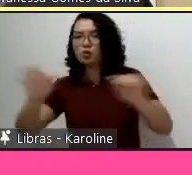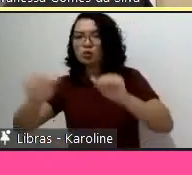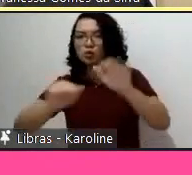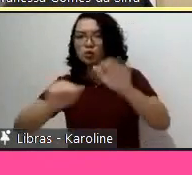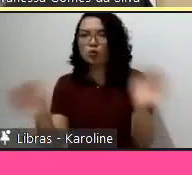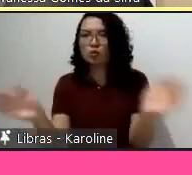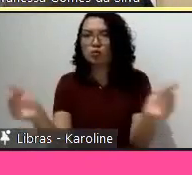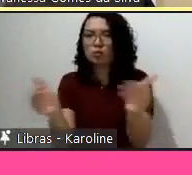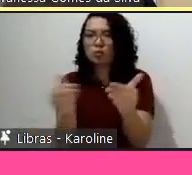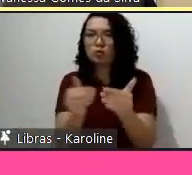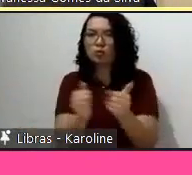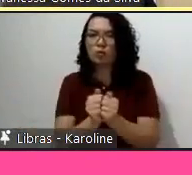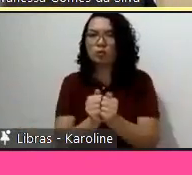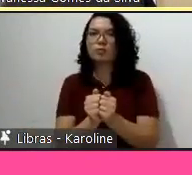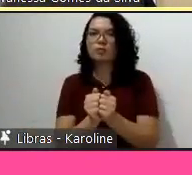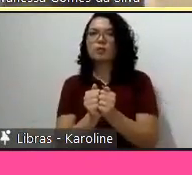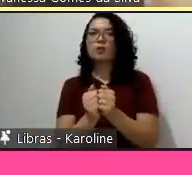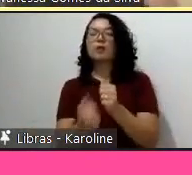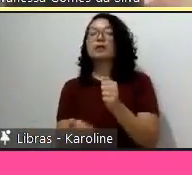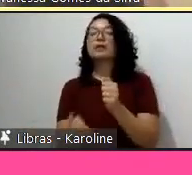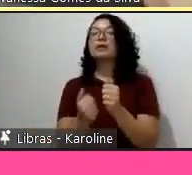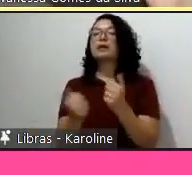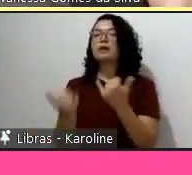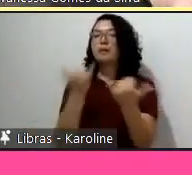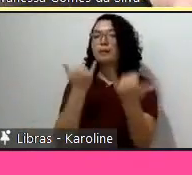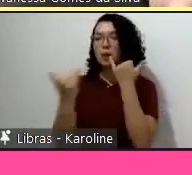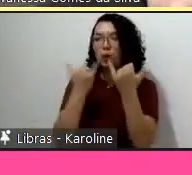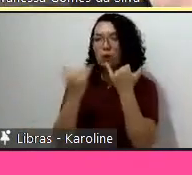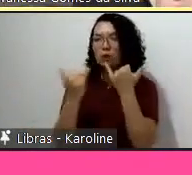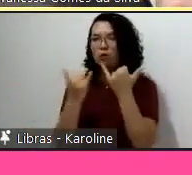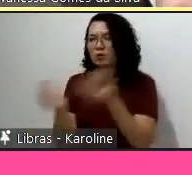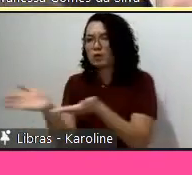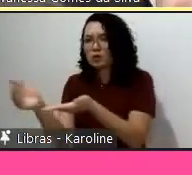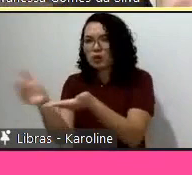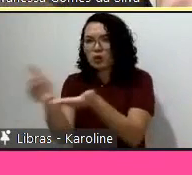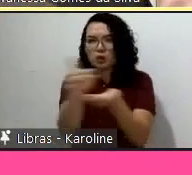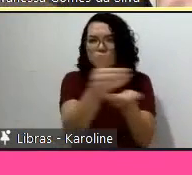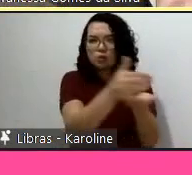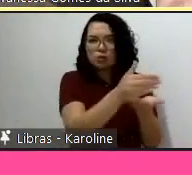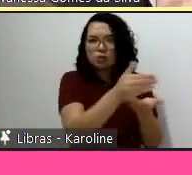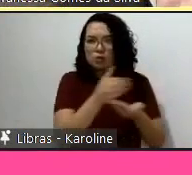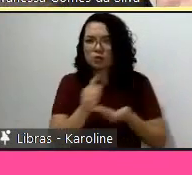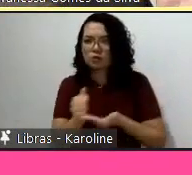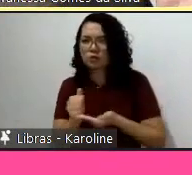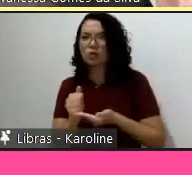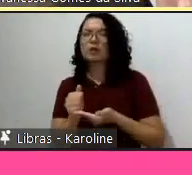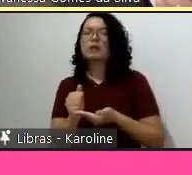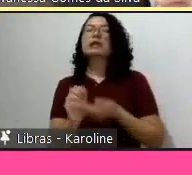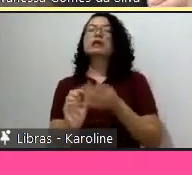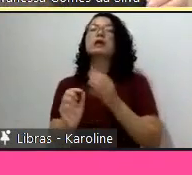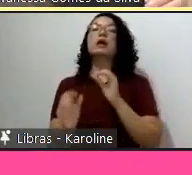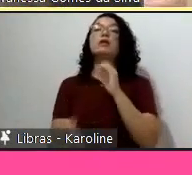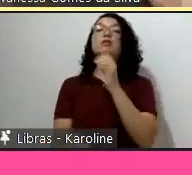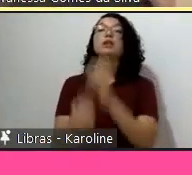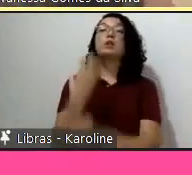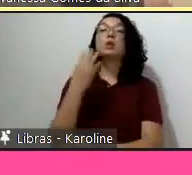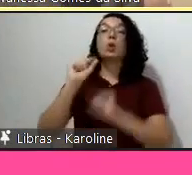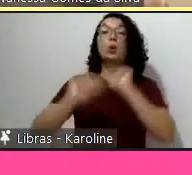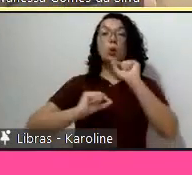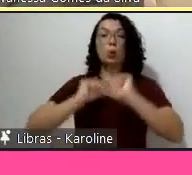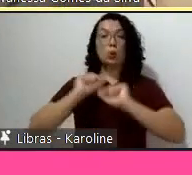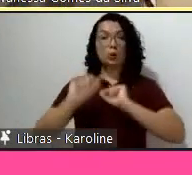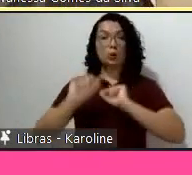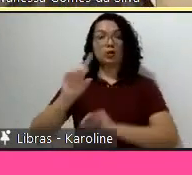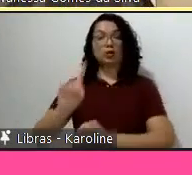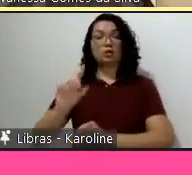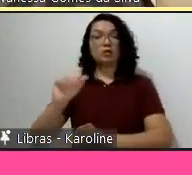acho que a encomenda era fazer uns três, nós fizemos 28 ou 29 datasets e que foram fundamentais.